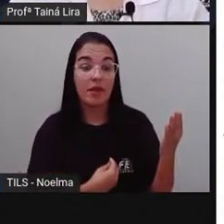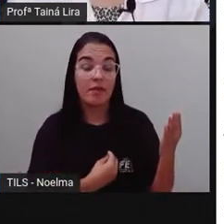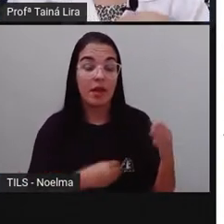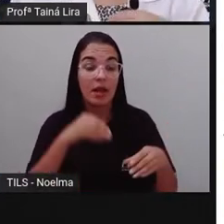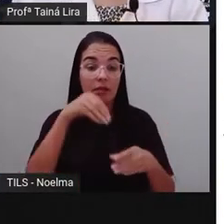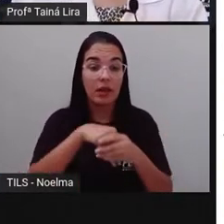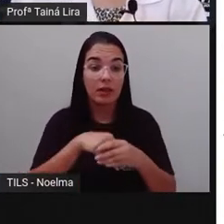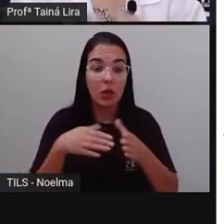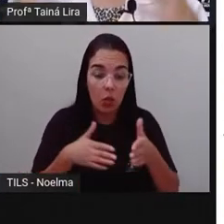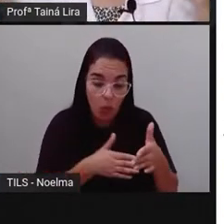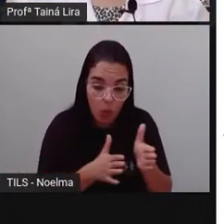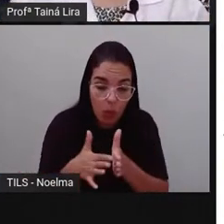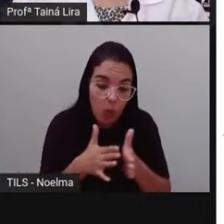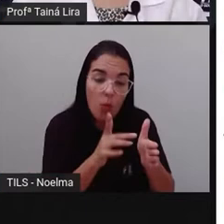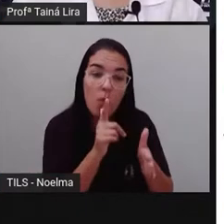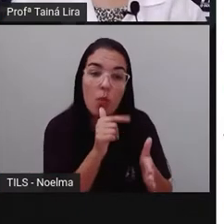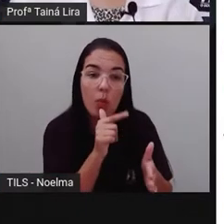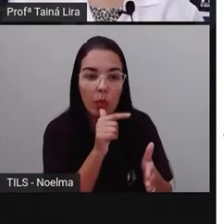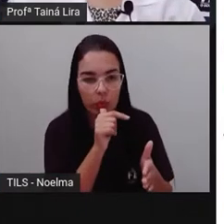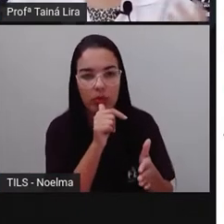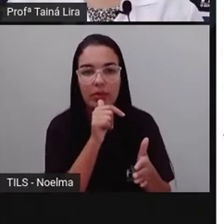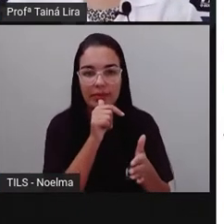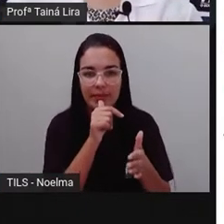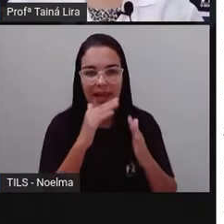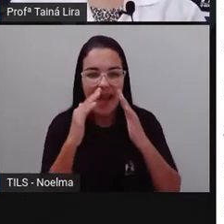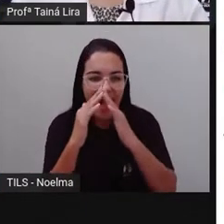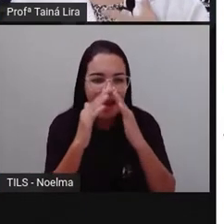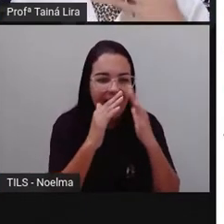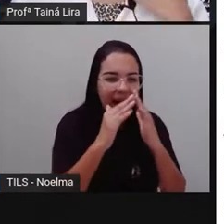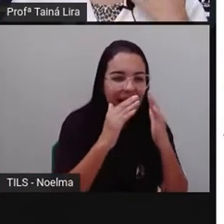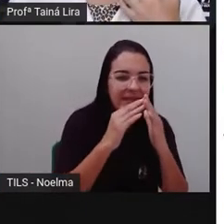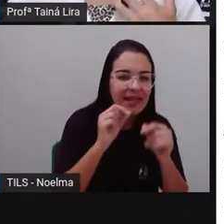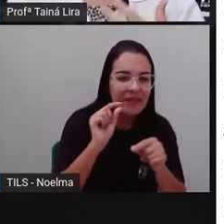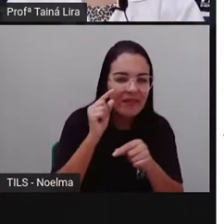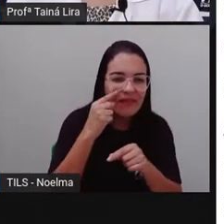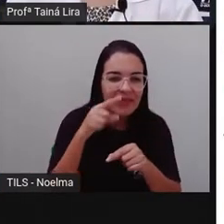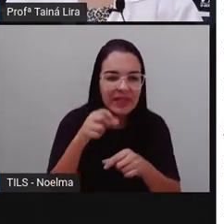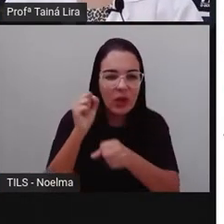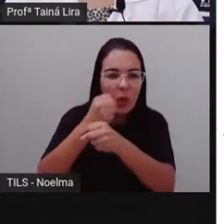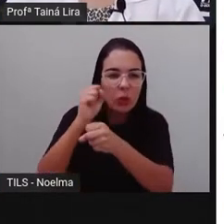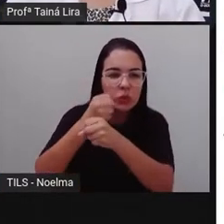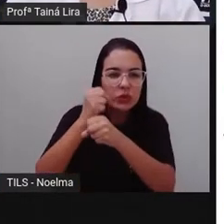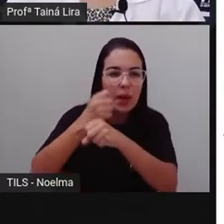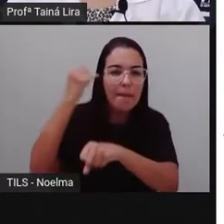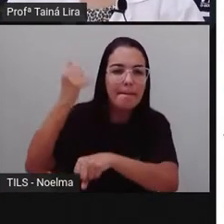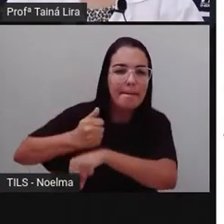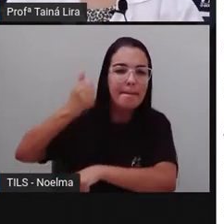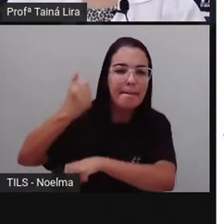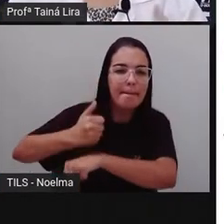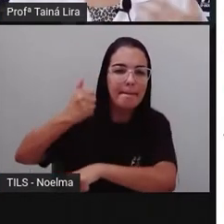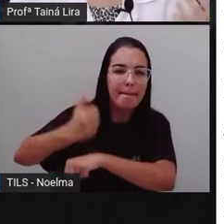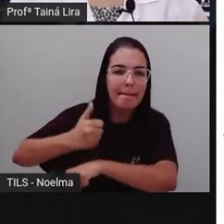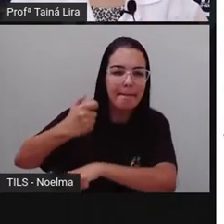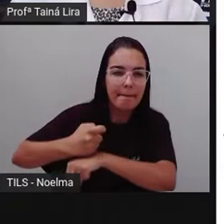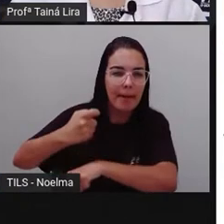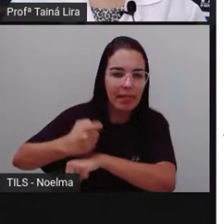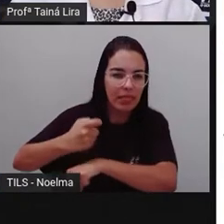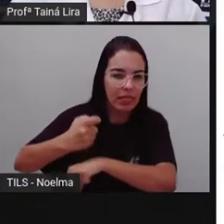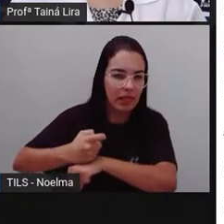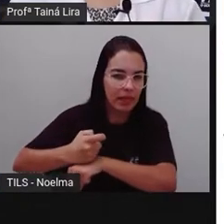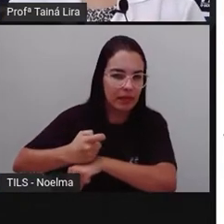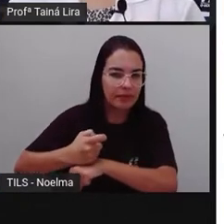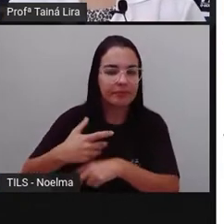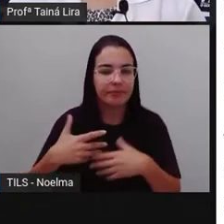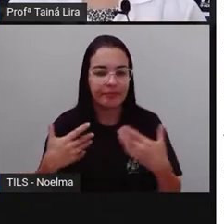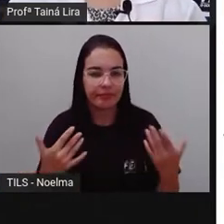tá? Eles vivem nas margens dos rios, então, são comunidades que moram nas proximidades do